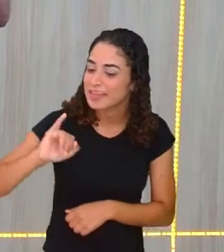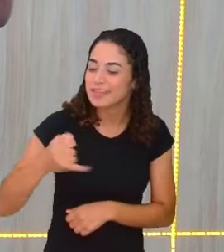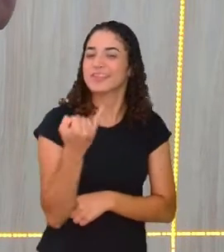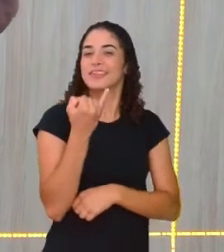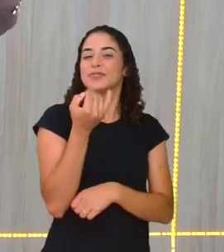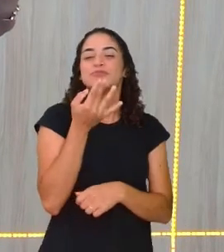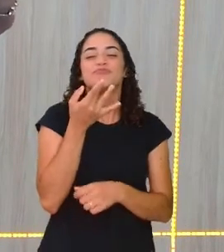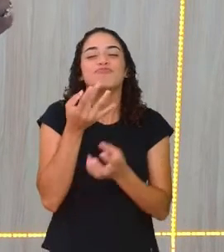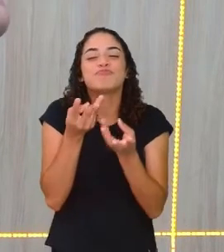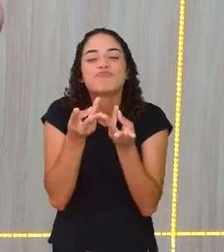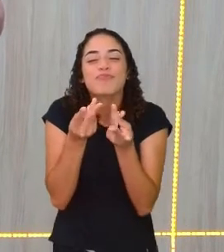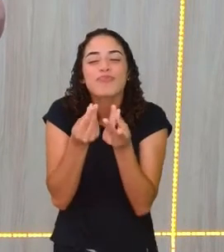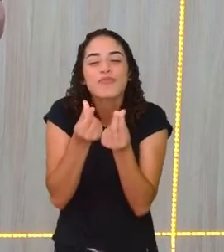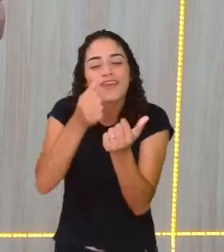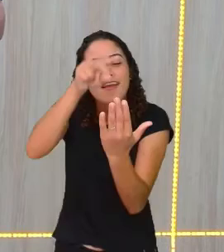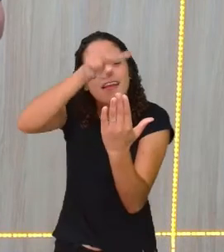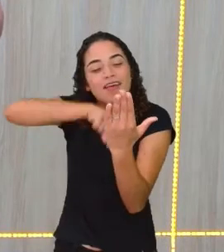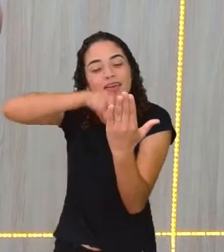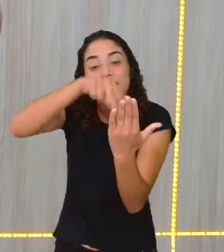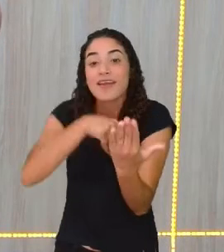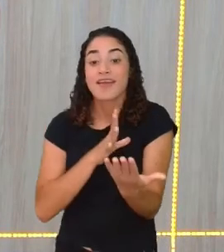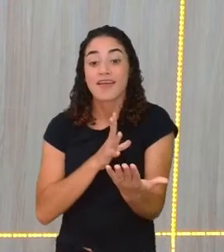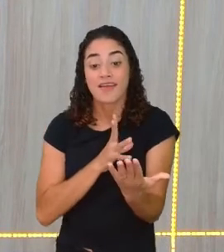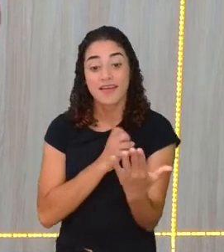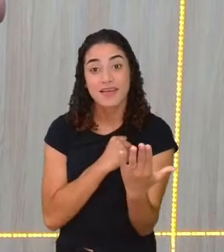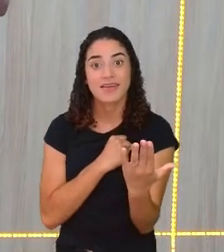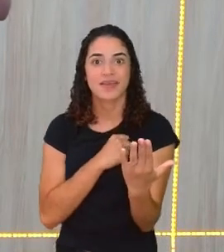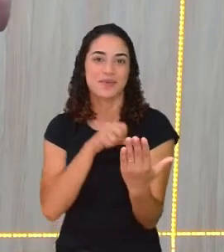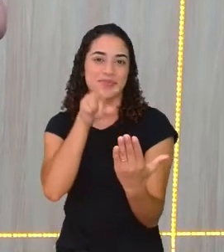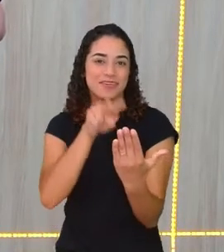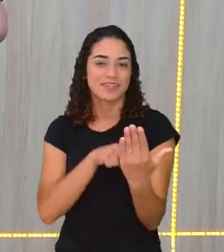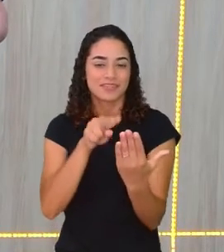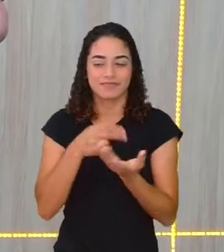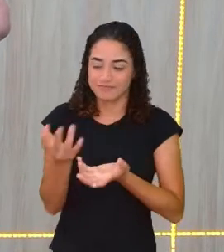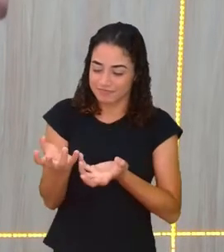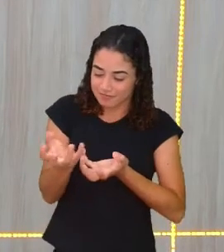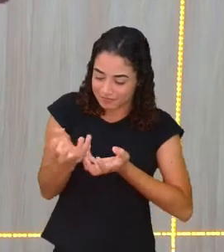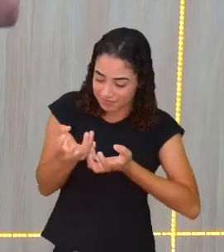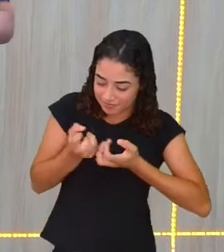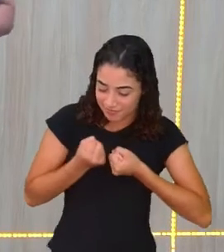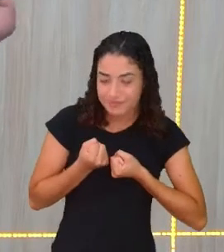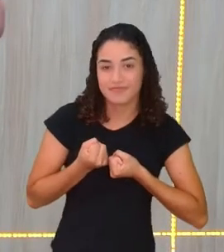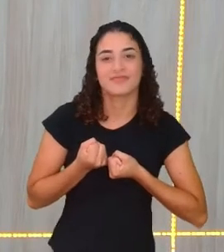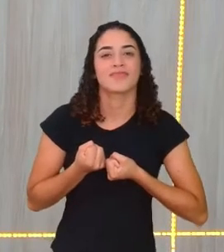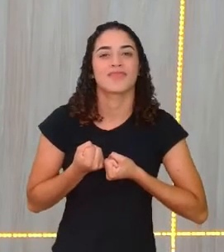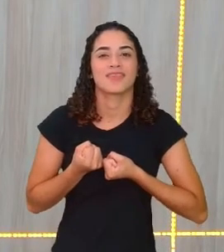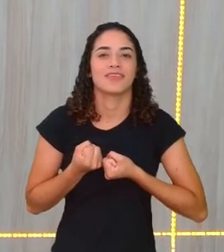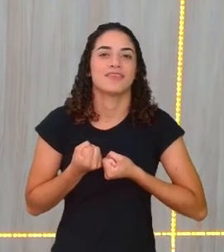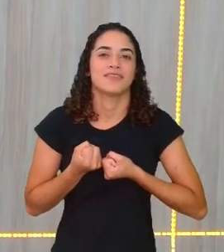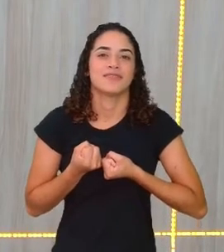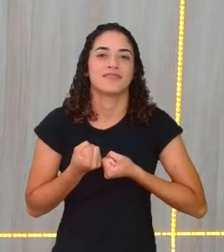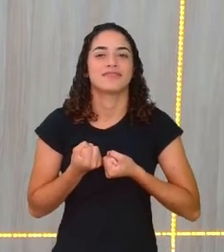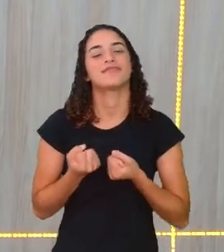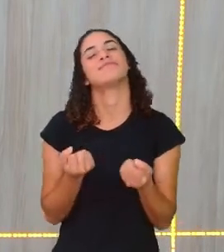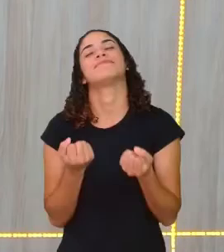degustem a leitura, amem, minha gente, a leitura. Acolham com carinho esse exercício, que é maravilhoso. Então,